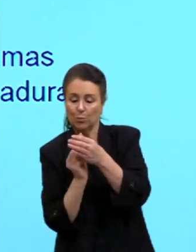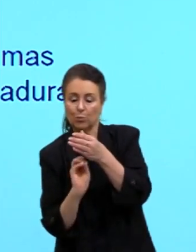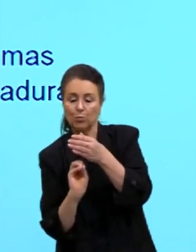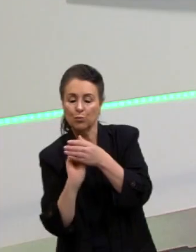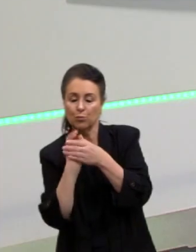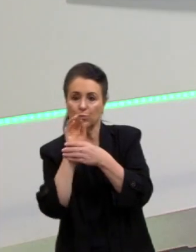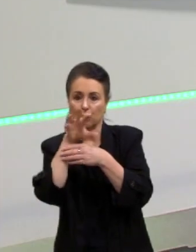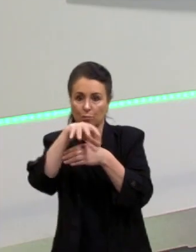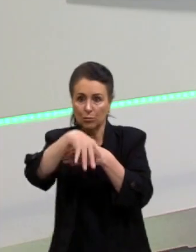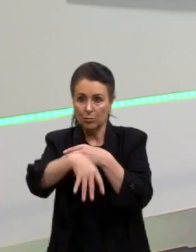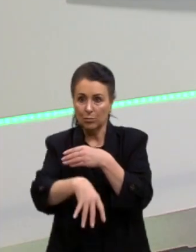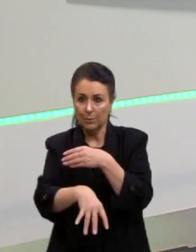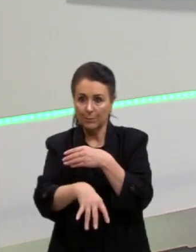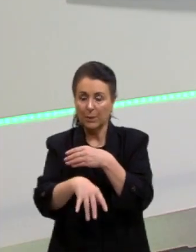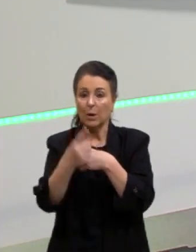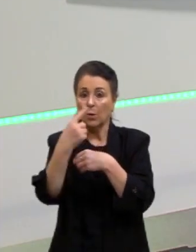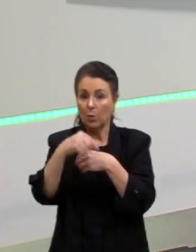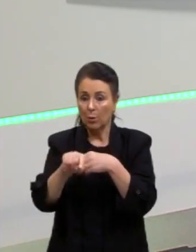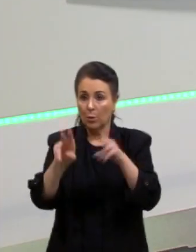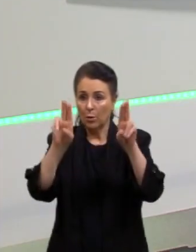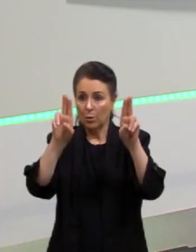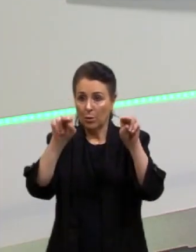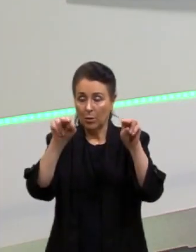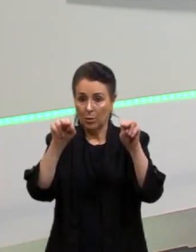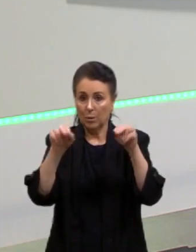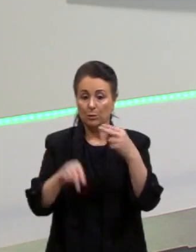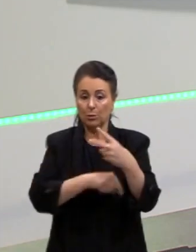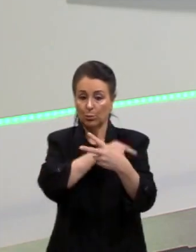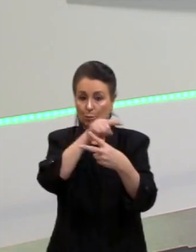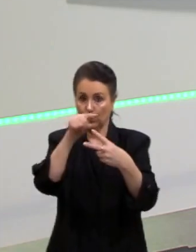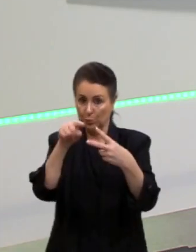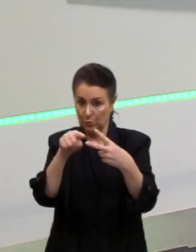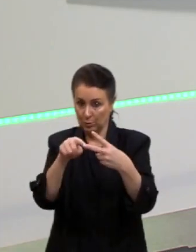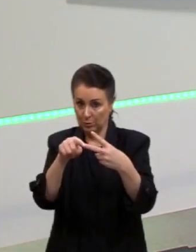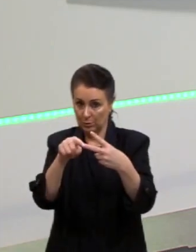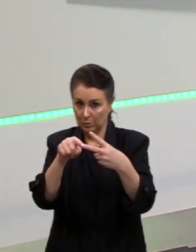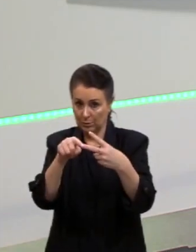questões relacionadas a isso, a orogenia e a epirigenia, está agorizado?